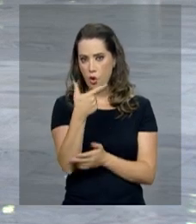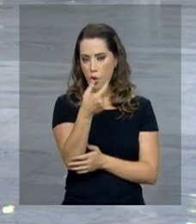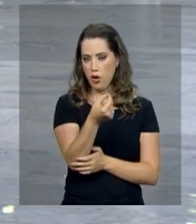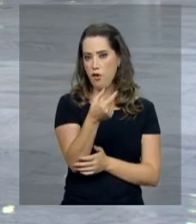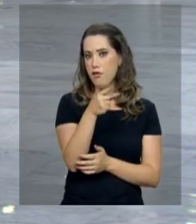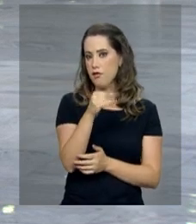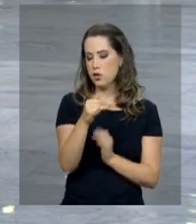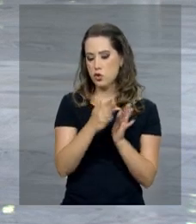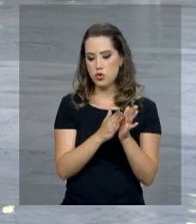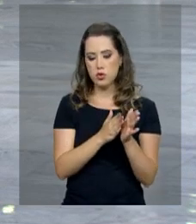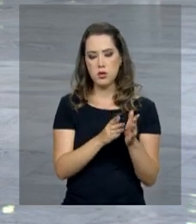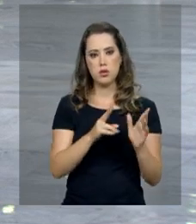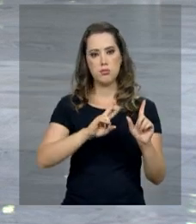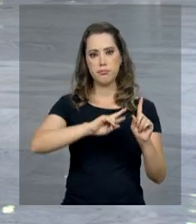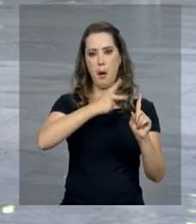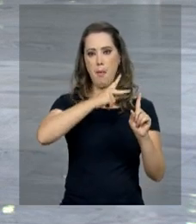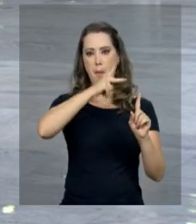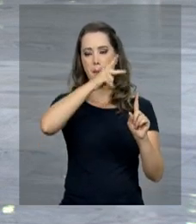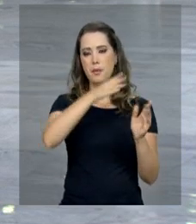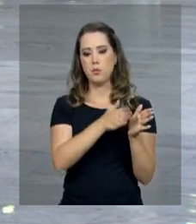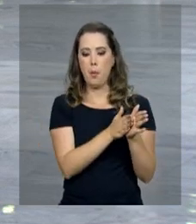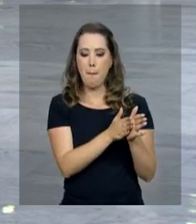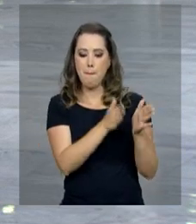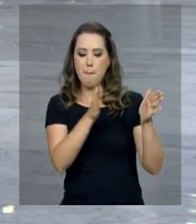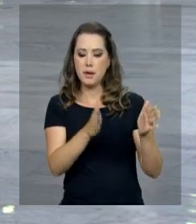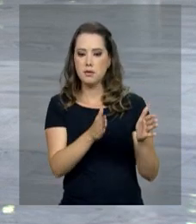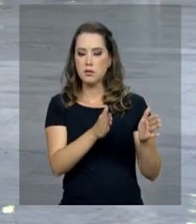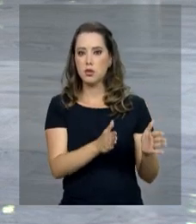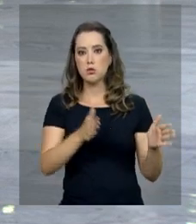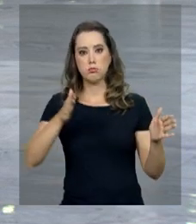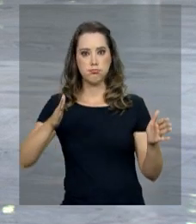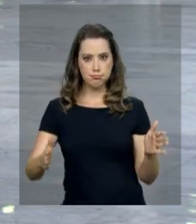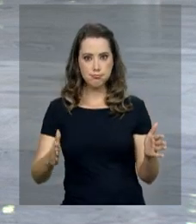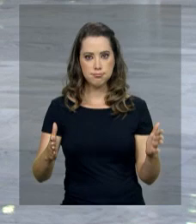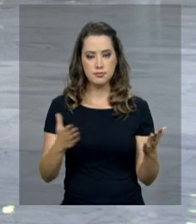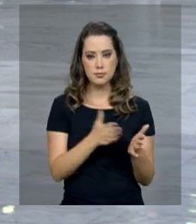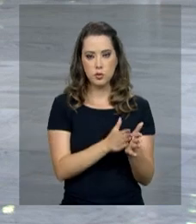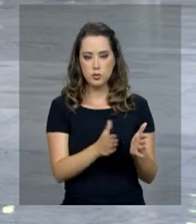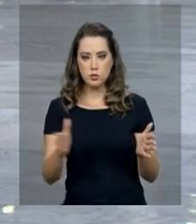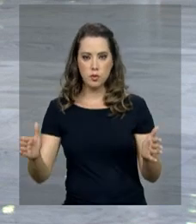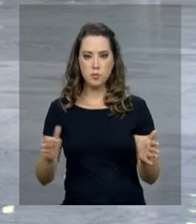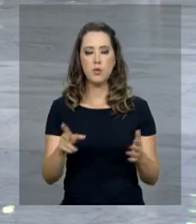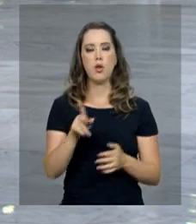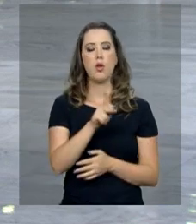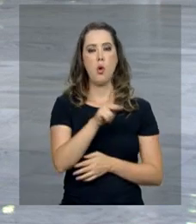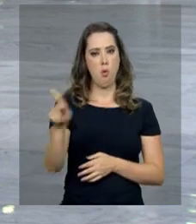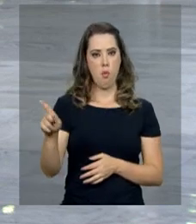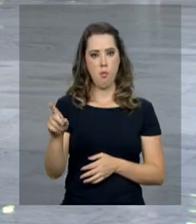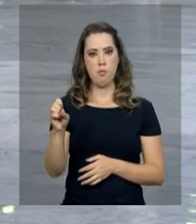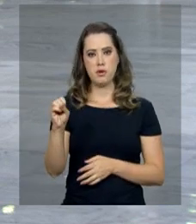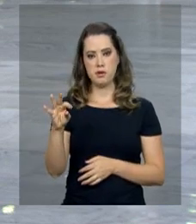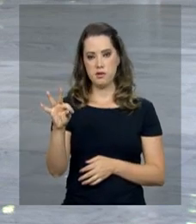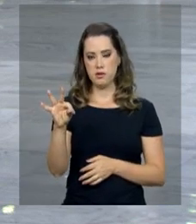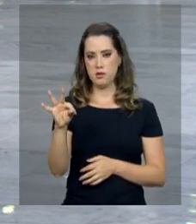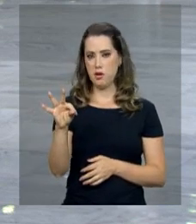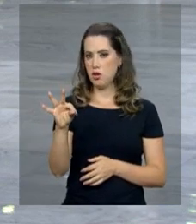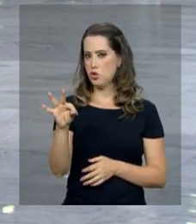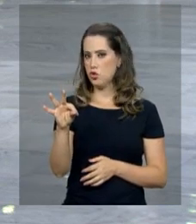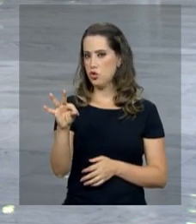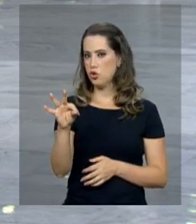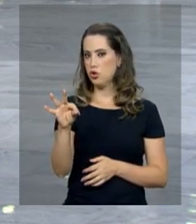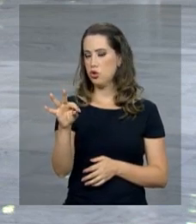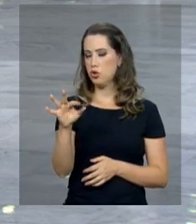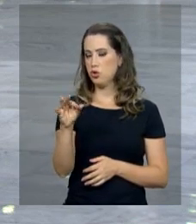Palácio do Planalto. O presidente em exercício, Dias Toffoli, assinou essa lei que aumenta, então, a licença